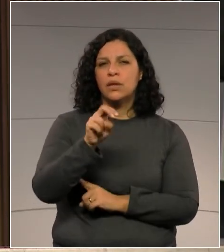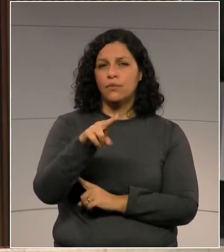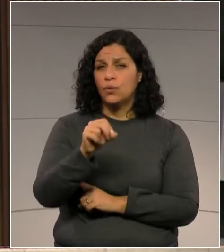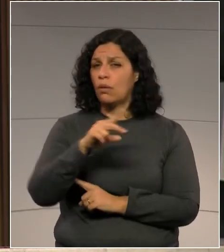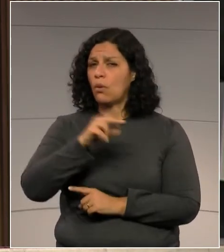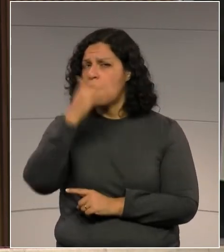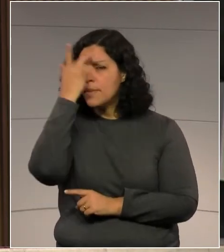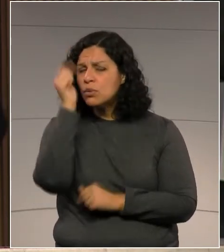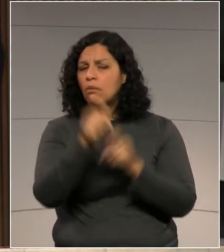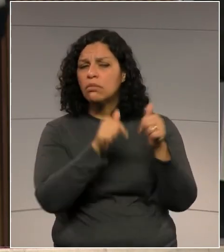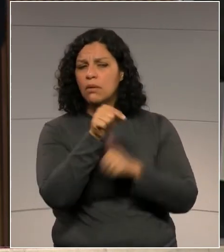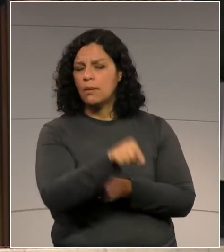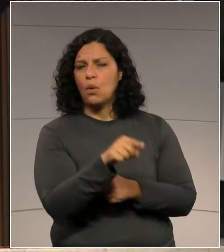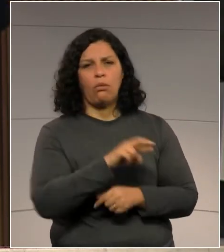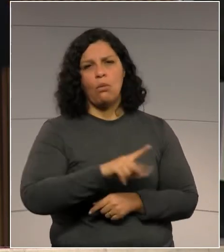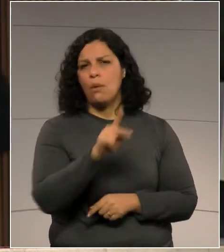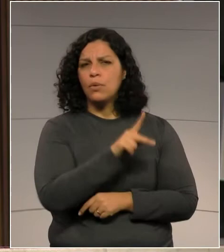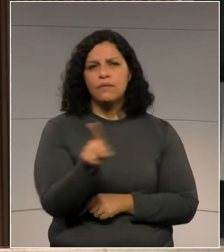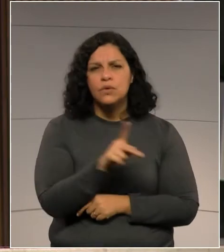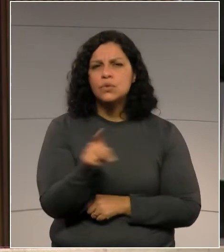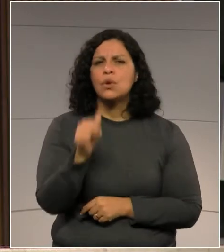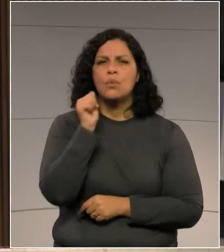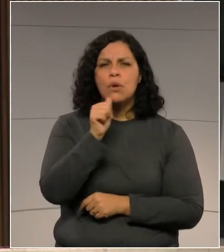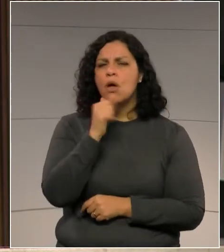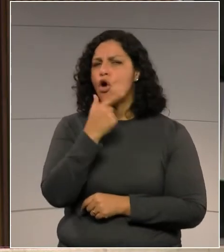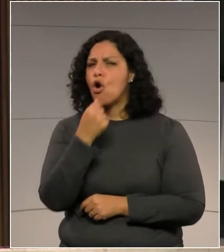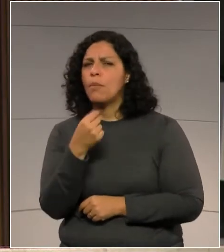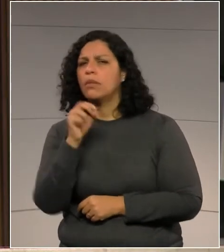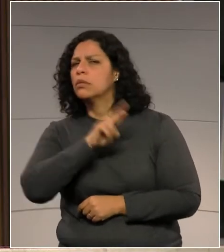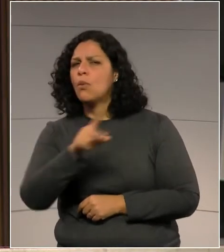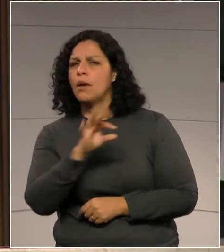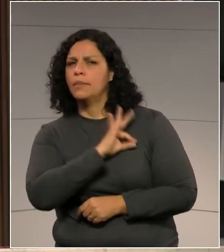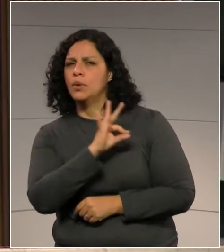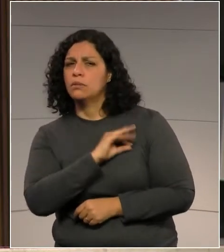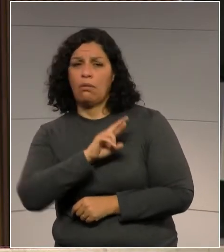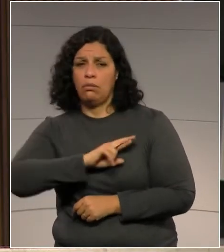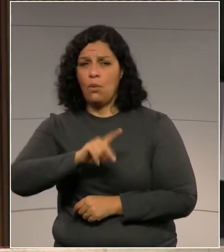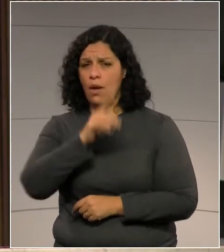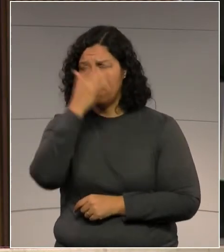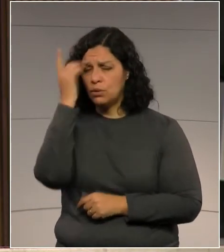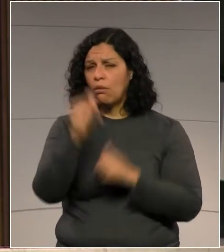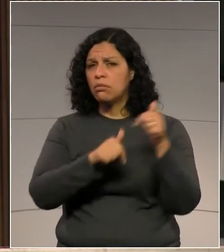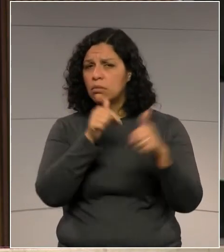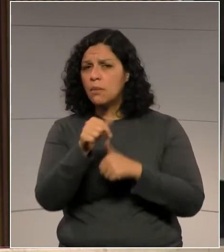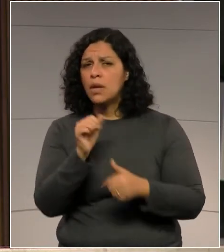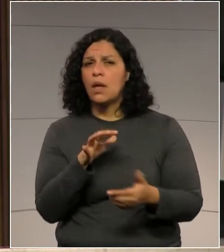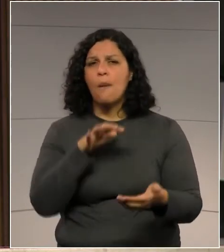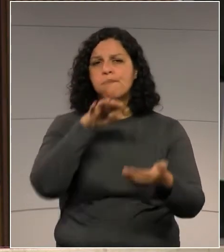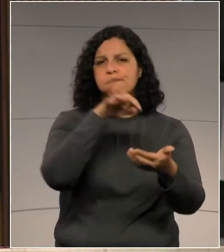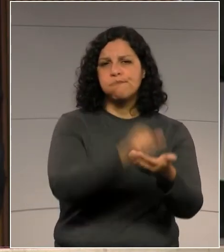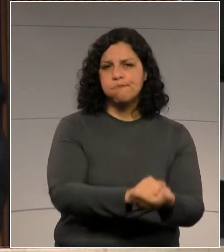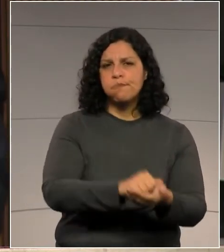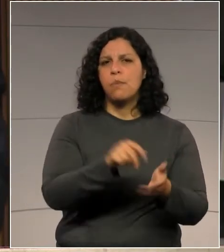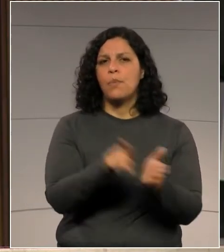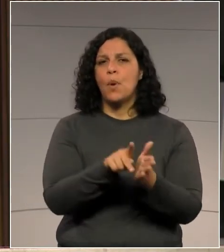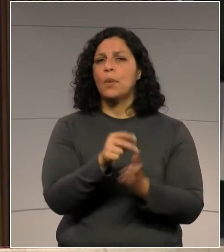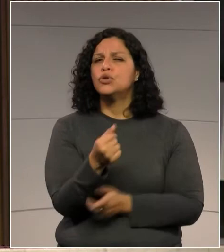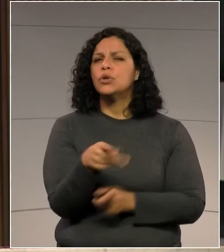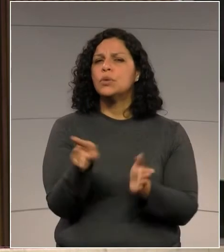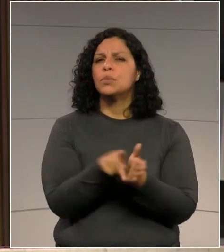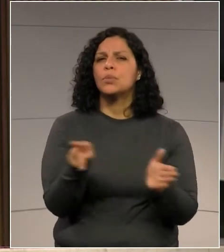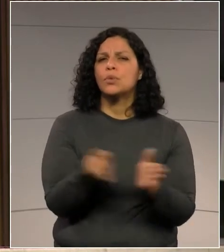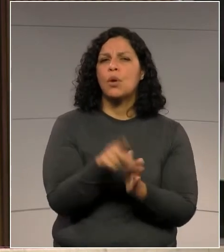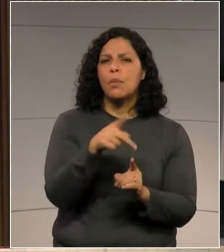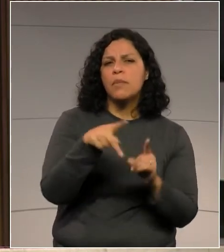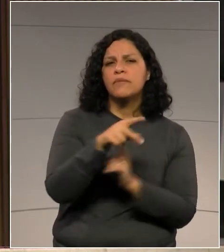servidor, nenhuma servidora, nenhum professor, nenhuma professora, nenhum policial. Não foram os servidores que atacaram o Fundo de Previdência. O Fundo